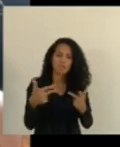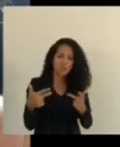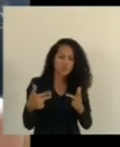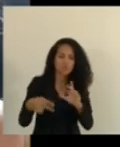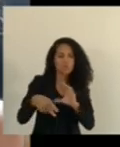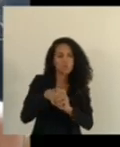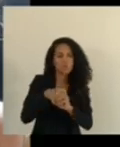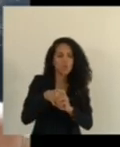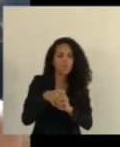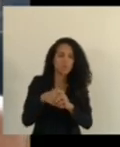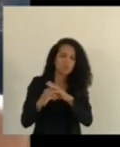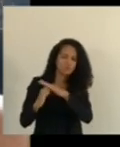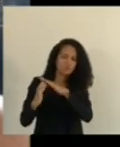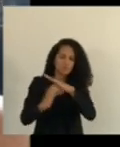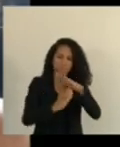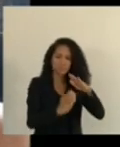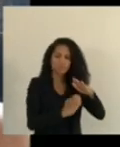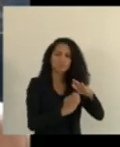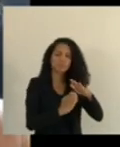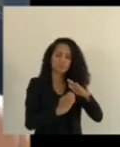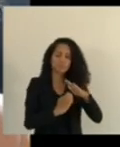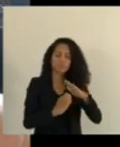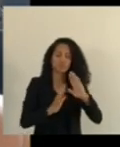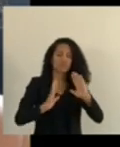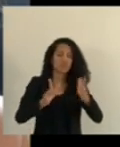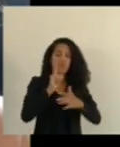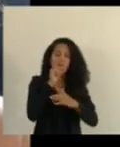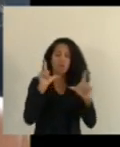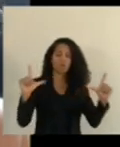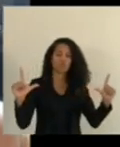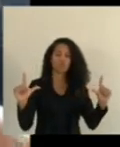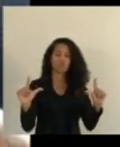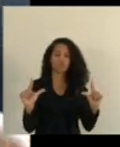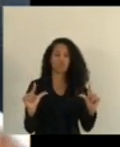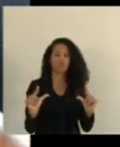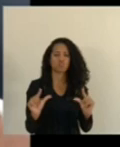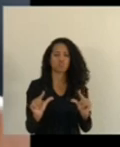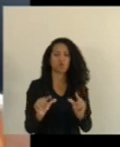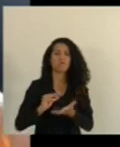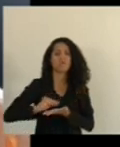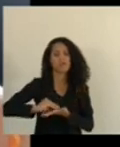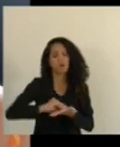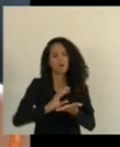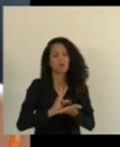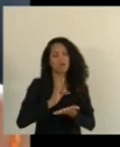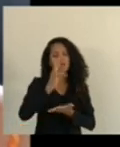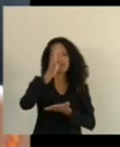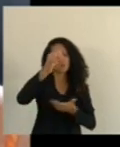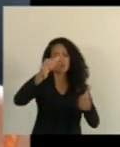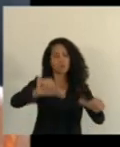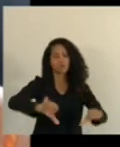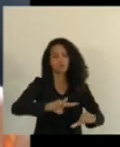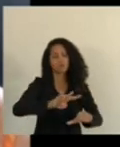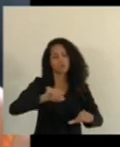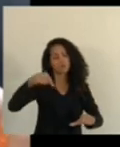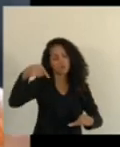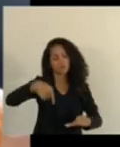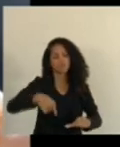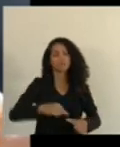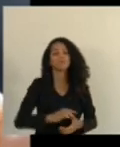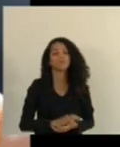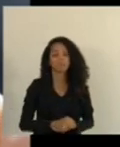já escassos que nós temos aqui né